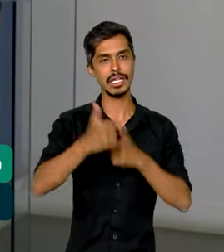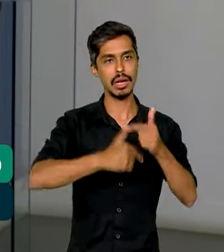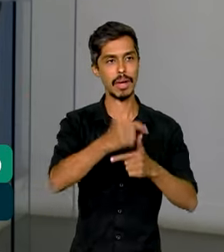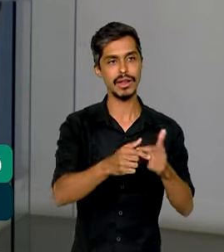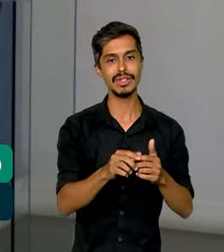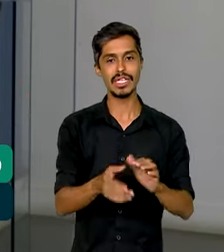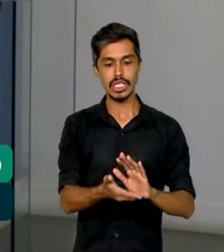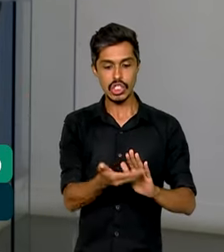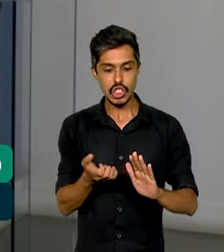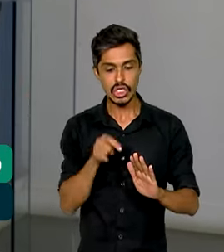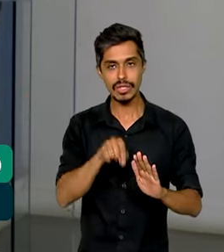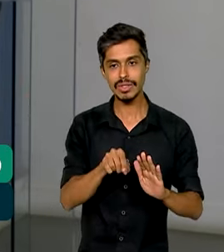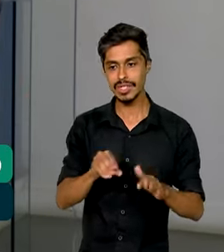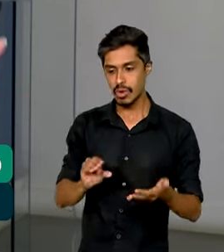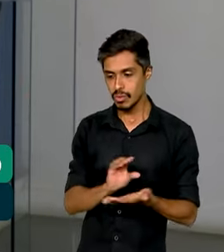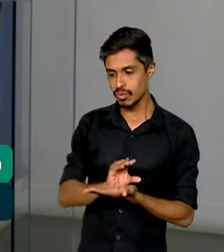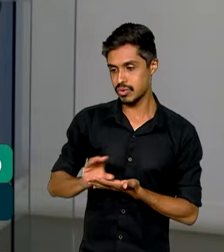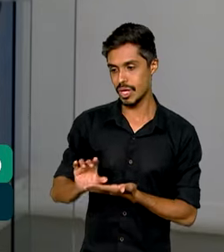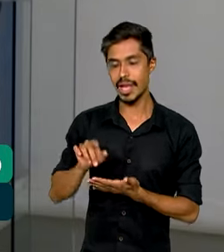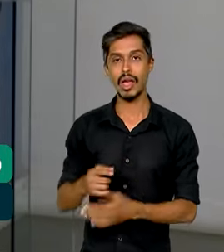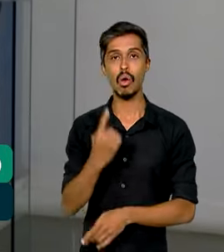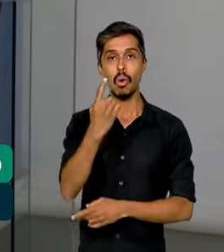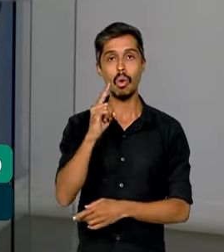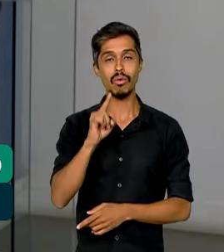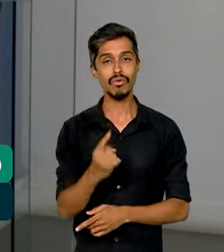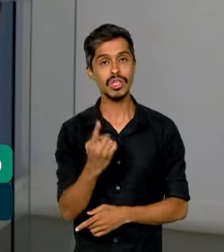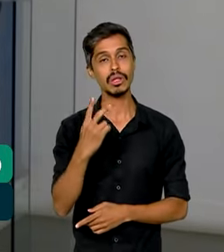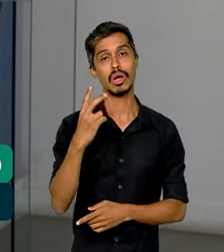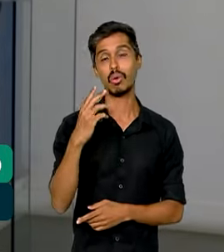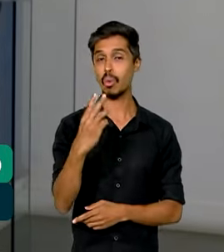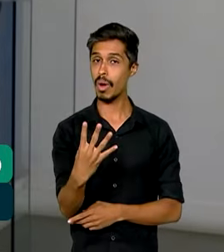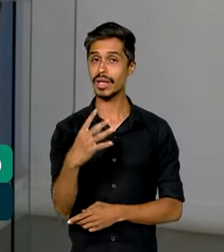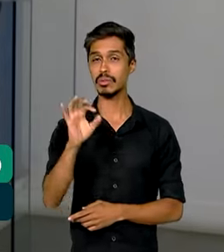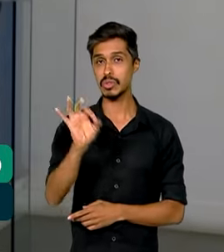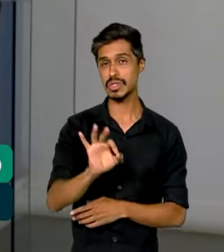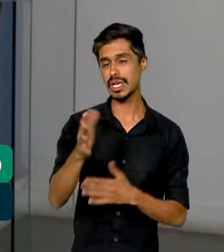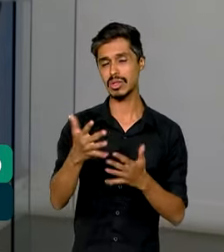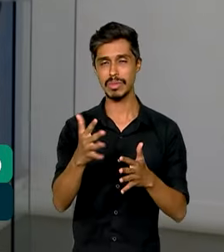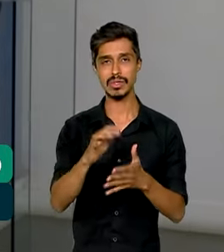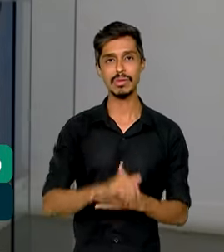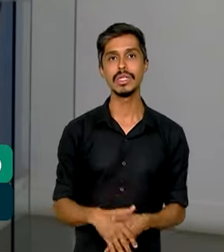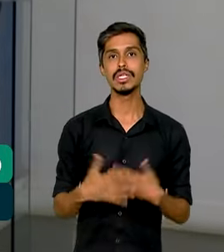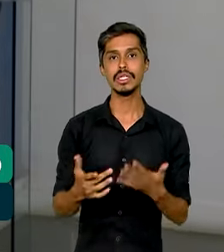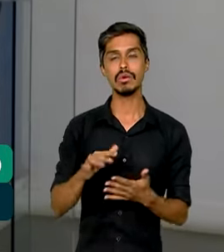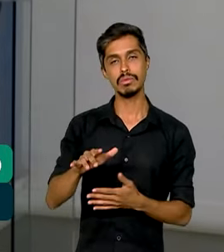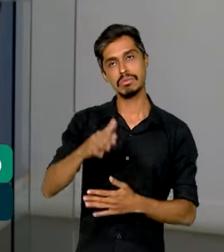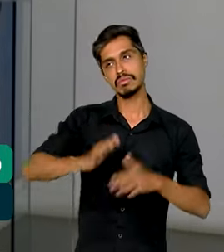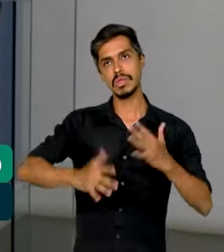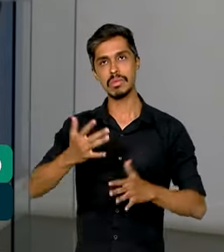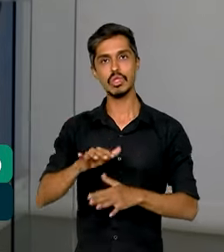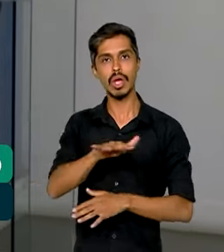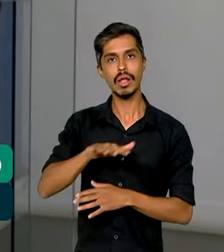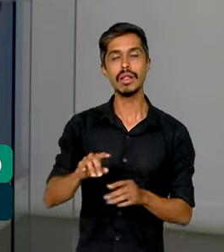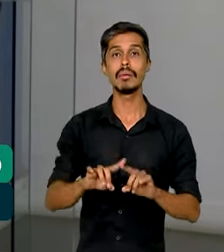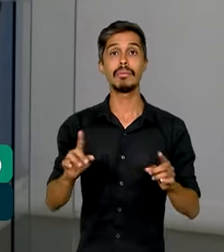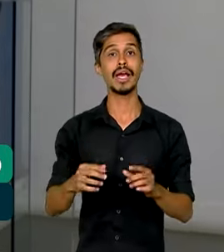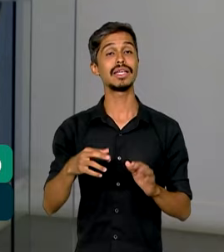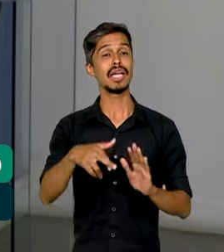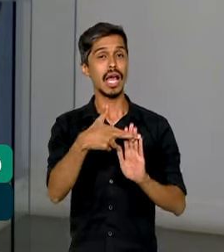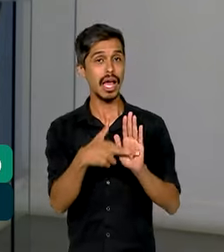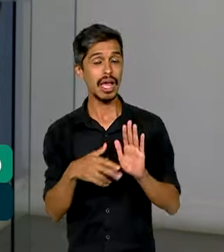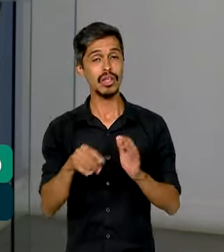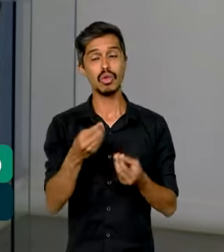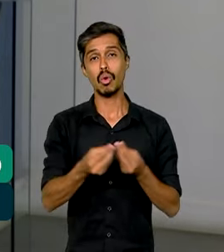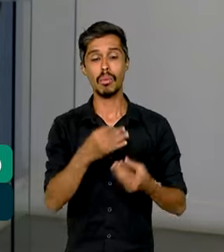isenção é possível recolher entre 1% e 4,5%, dependendo do setor, mas aí de acordo com a receita bruta,